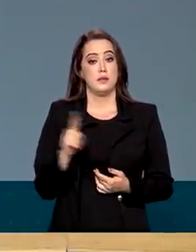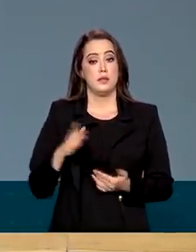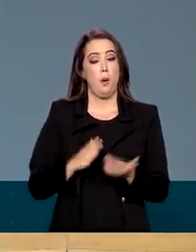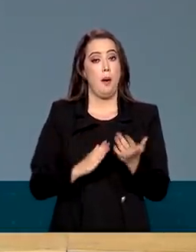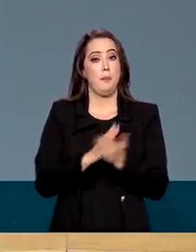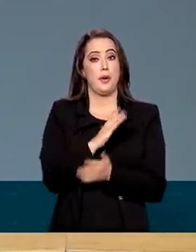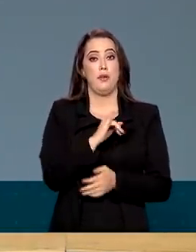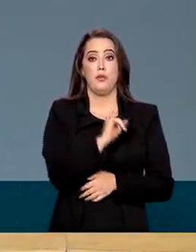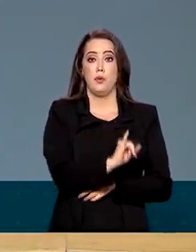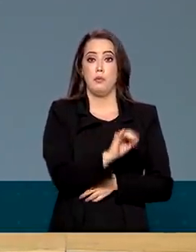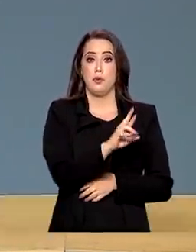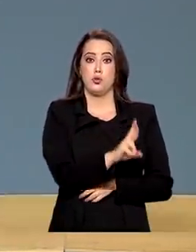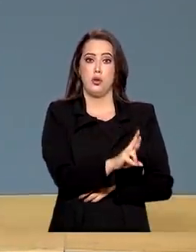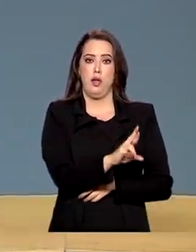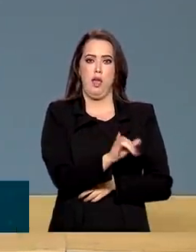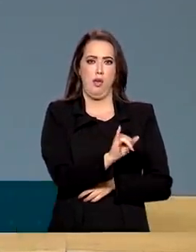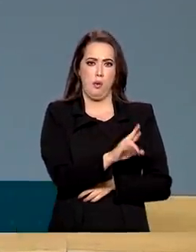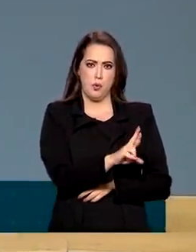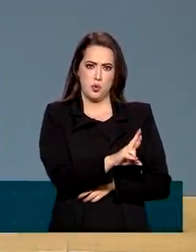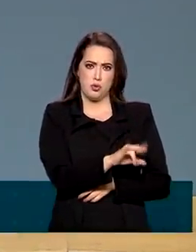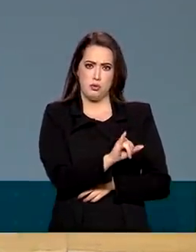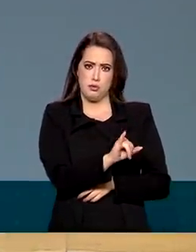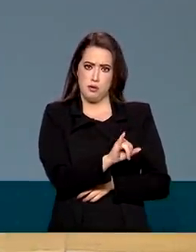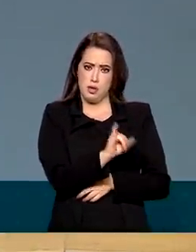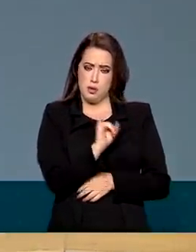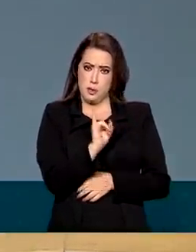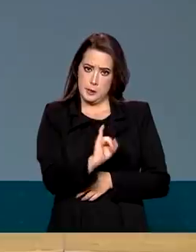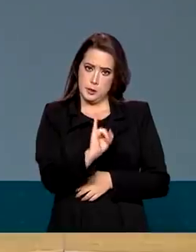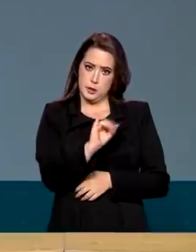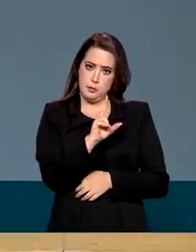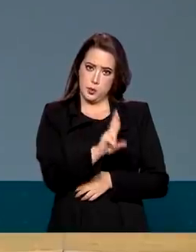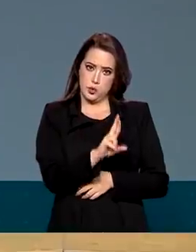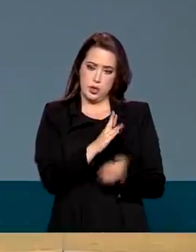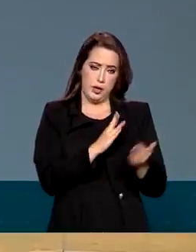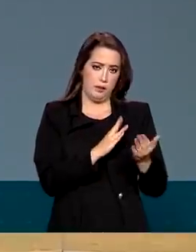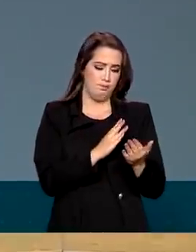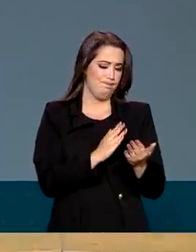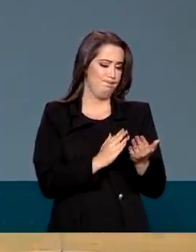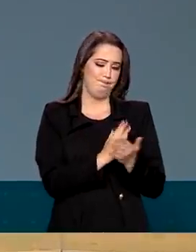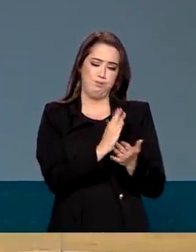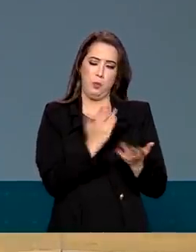IR, quando nós não conseguimos aprovar o IR, o Imposto de Renda,